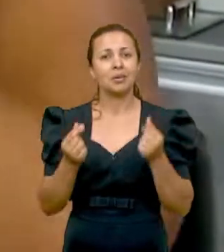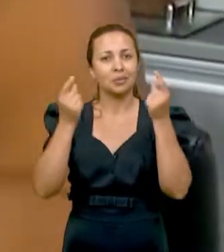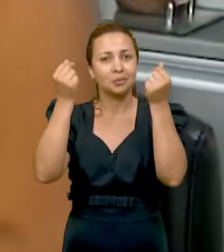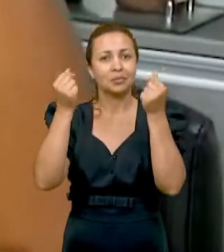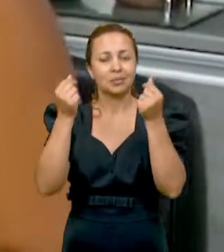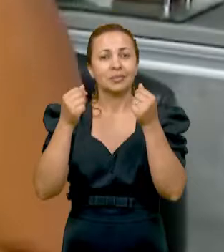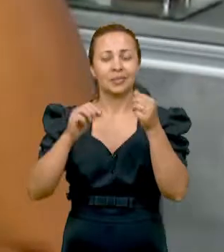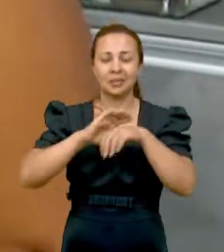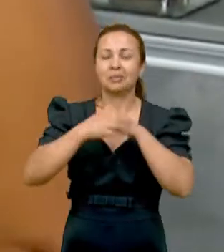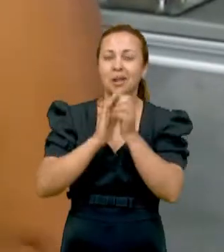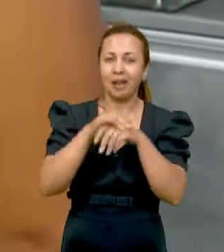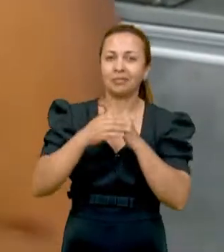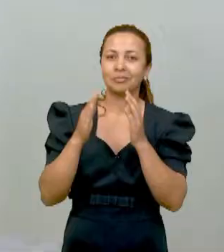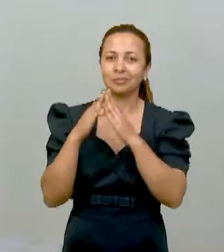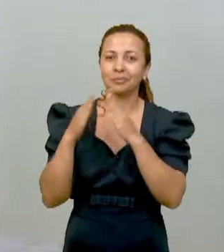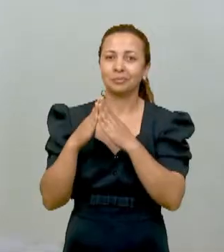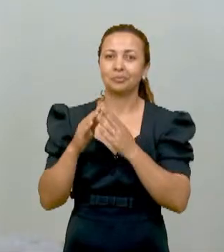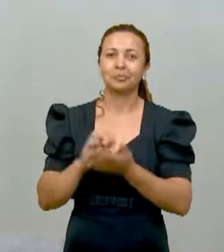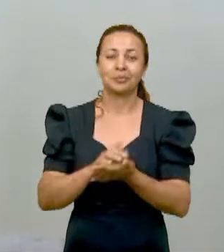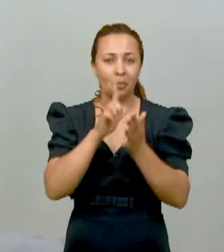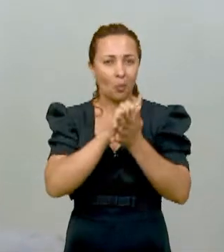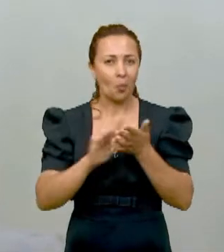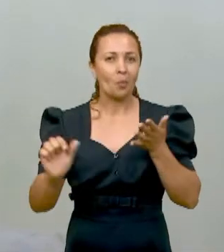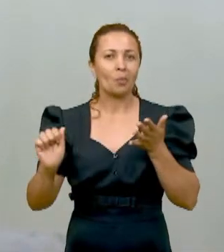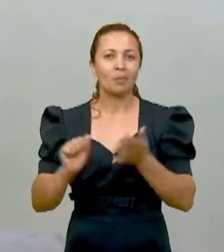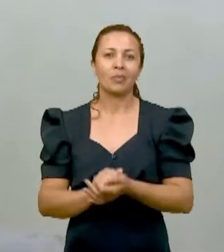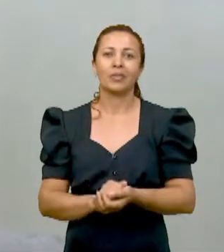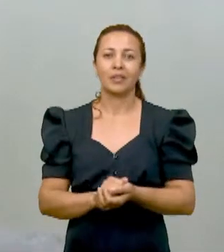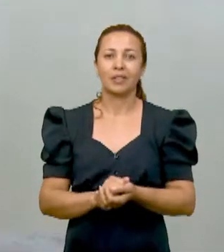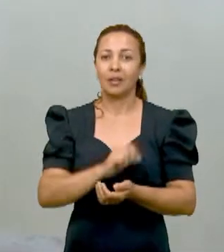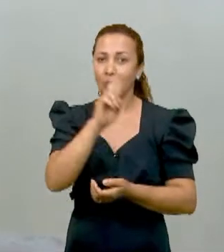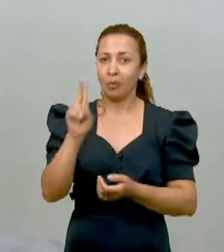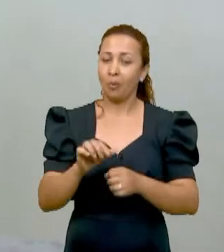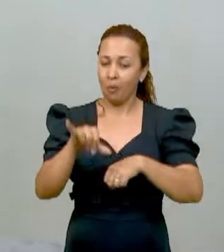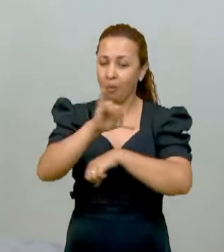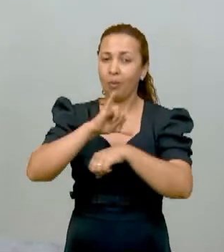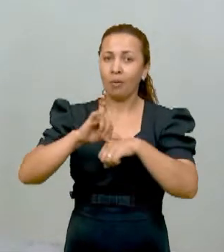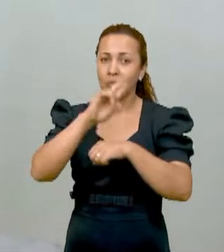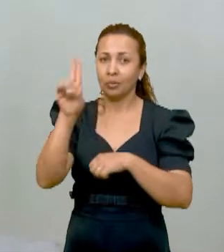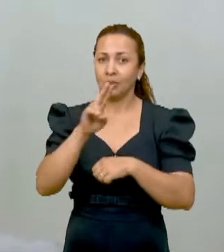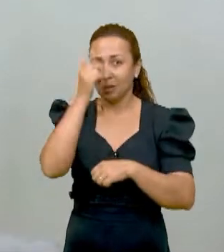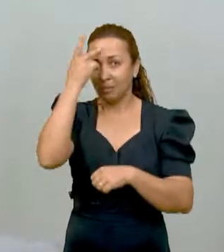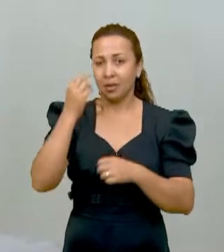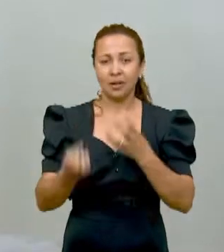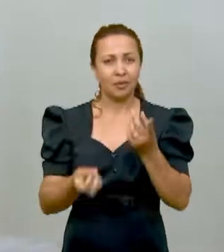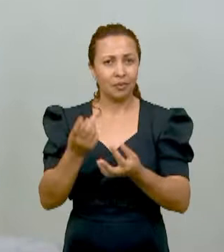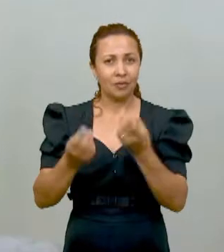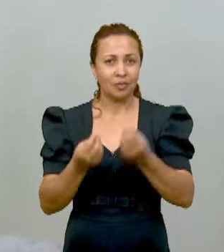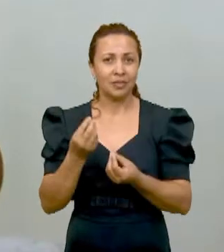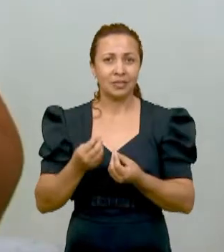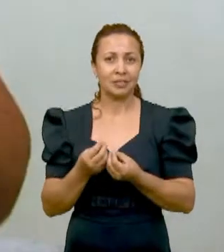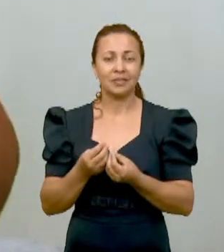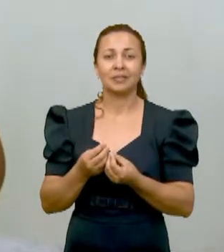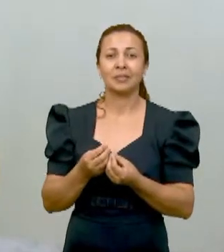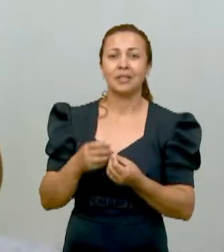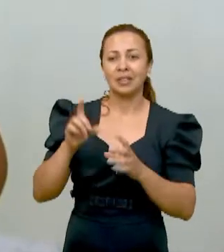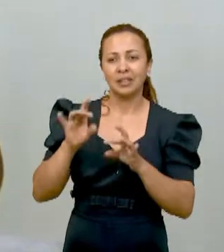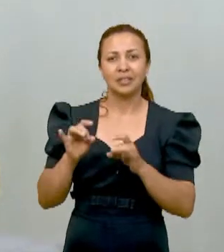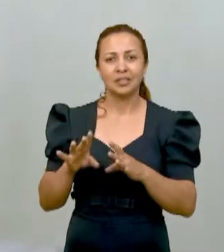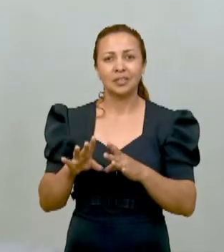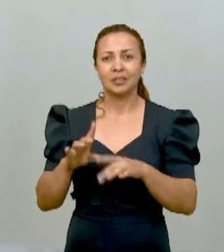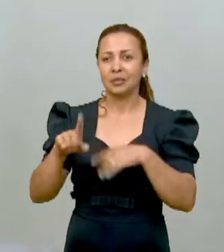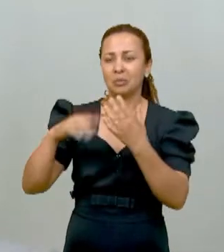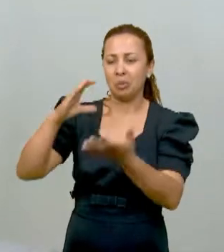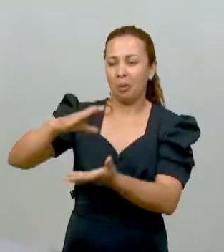economizar com materiais de limpeza. O óleo que a gente utiliza para fritar os salgados, geralmente eu deixava no pet,